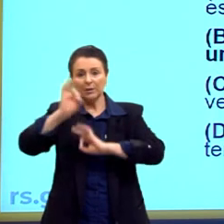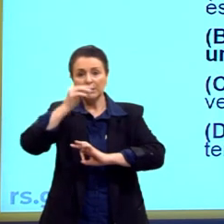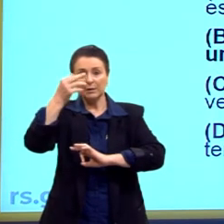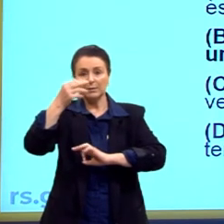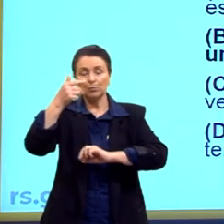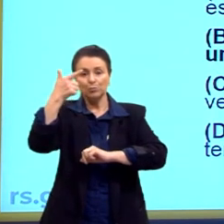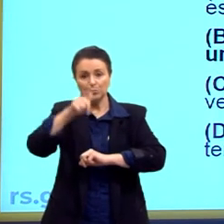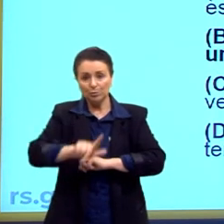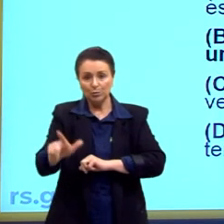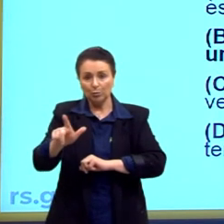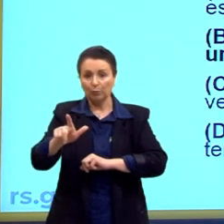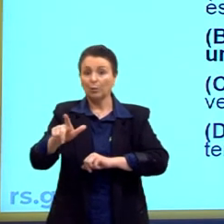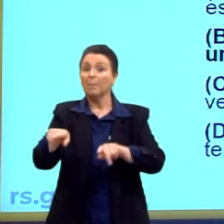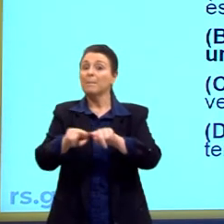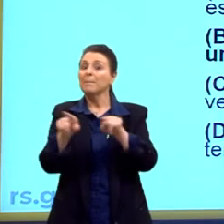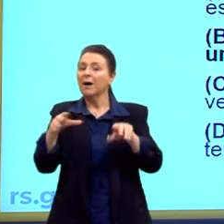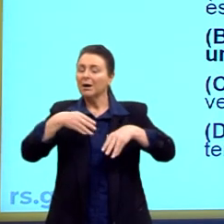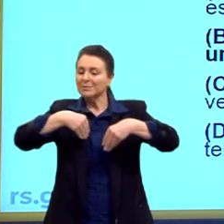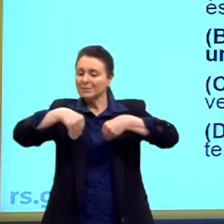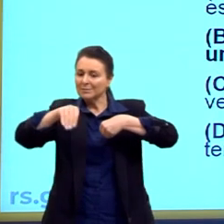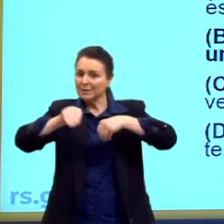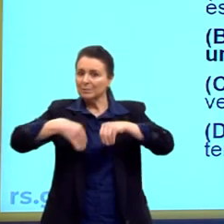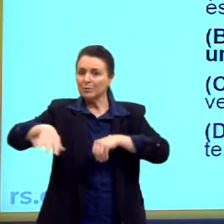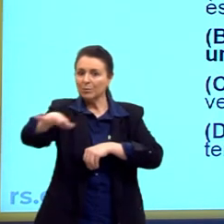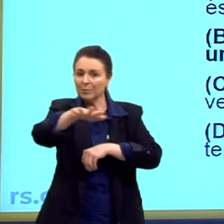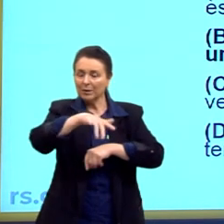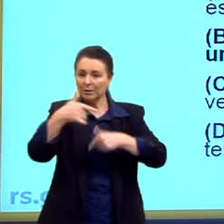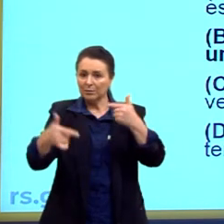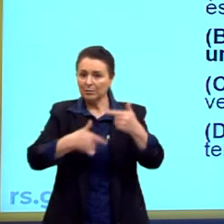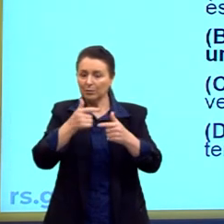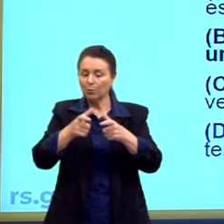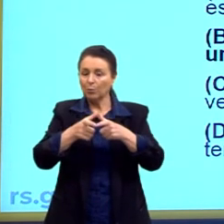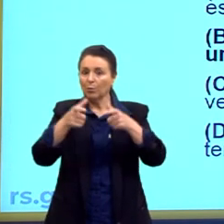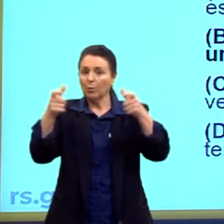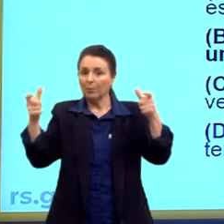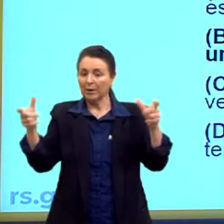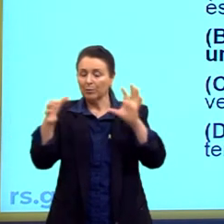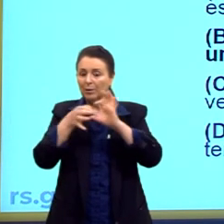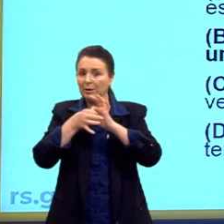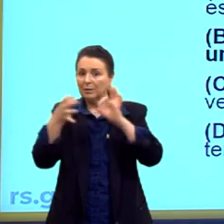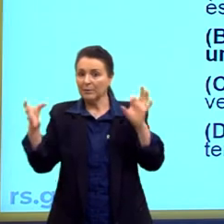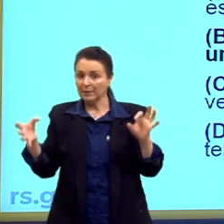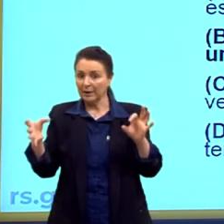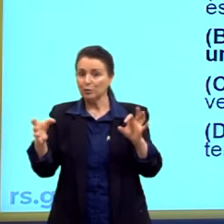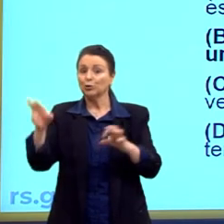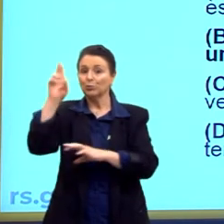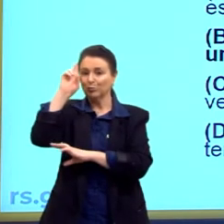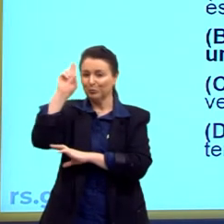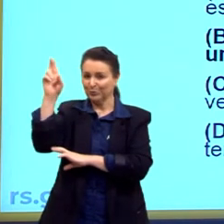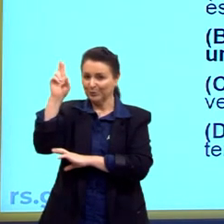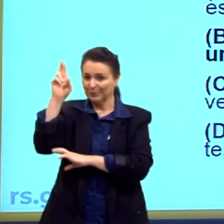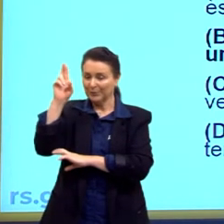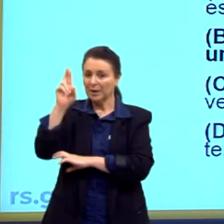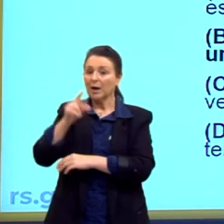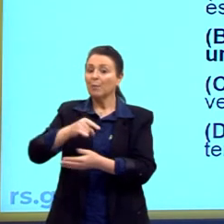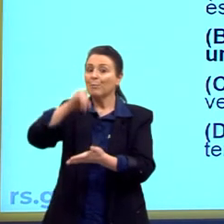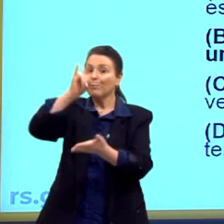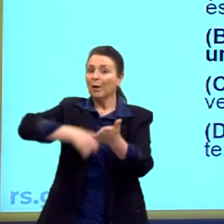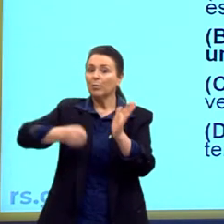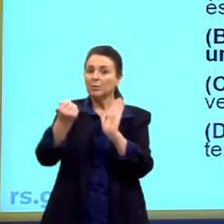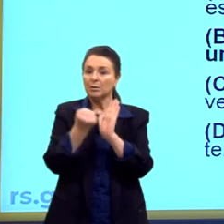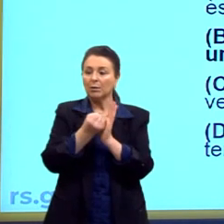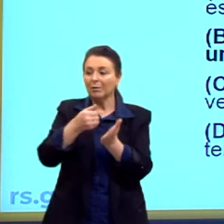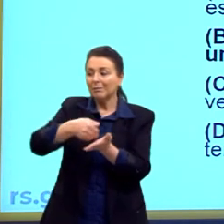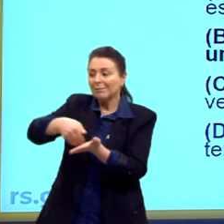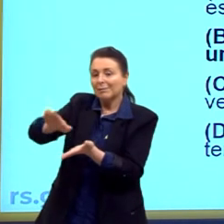quais flexibilizaram o mercado de trabalho, o aumento da liberdade dos empregadores na contratação e demissão